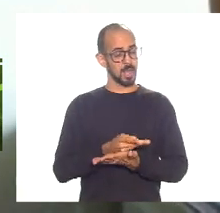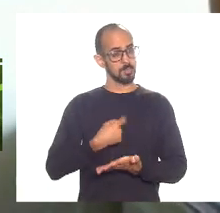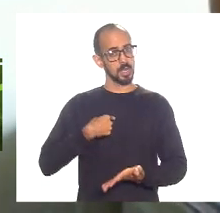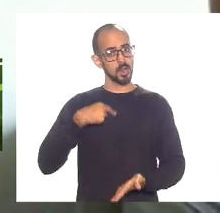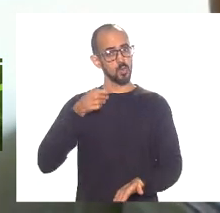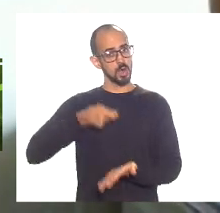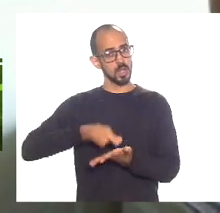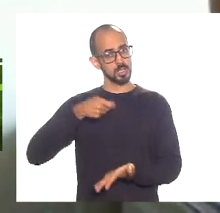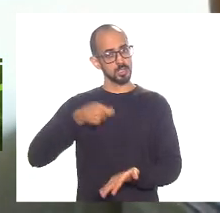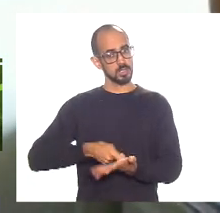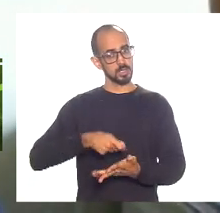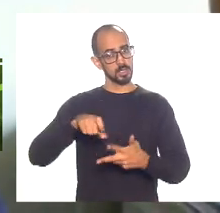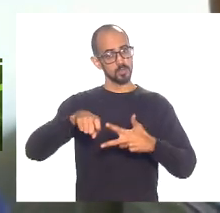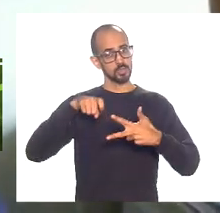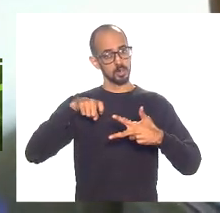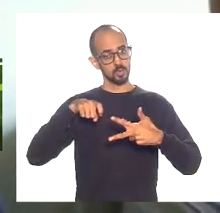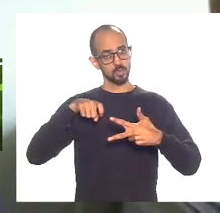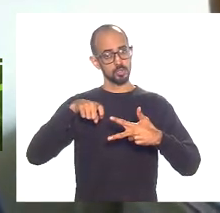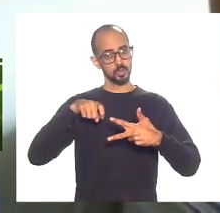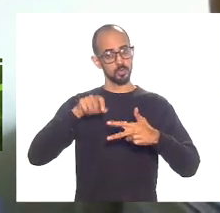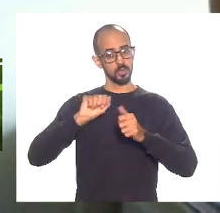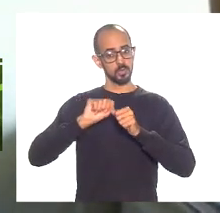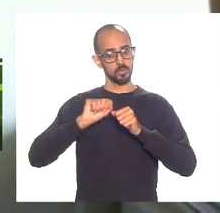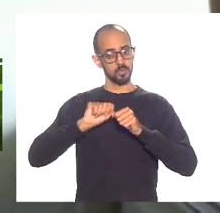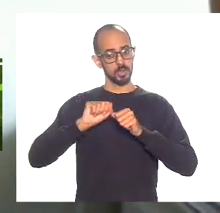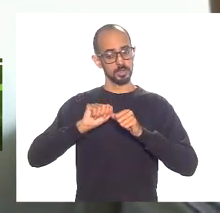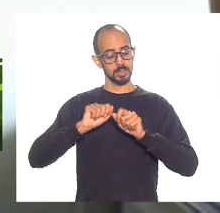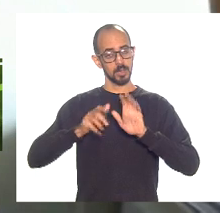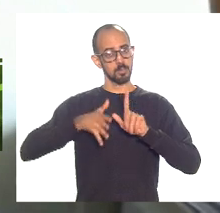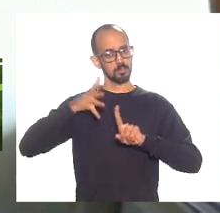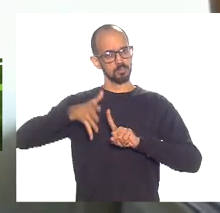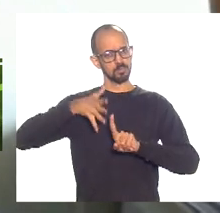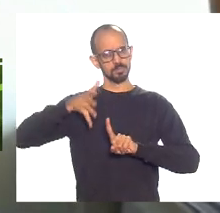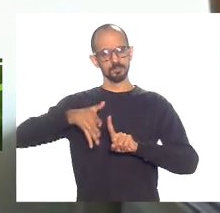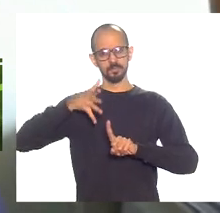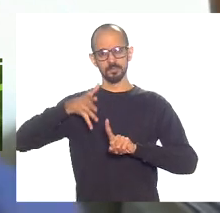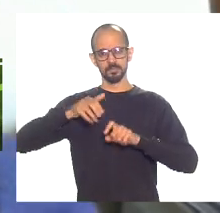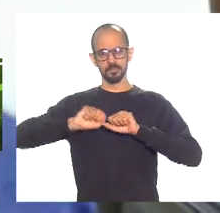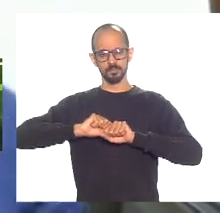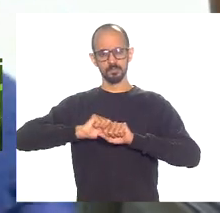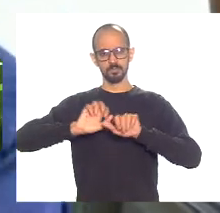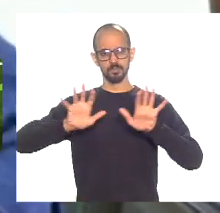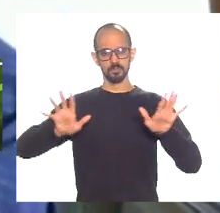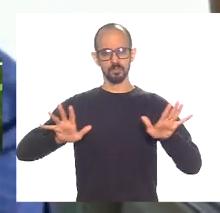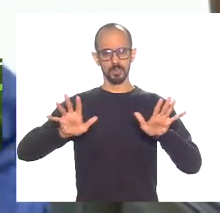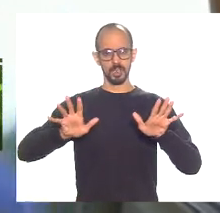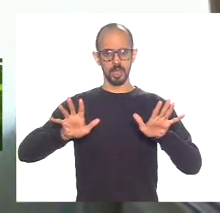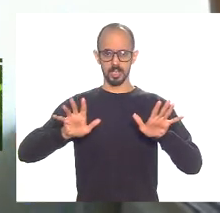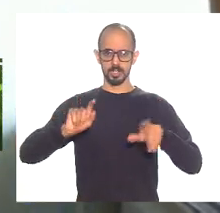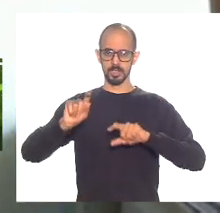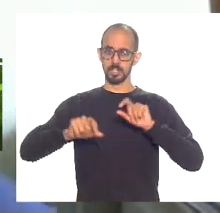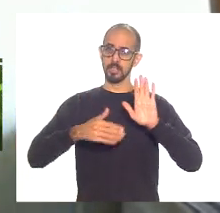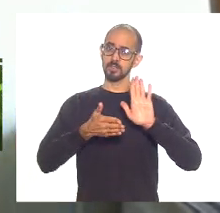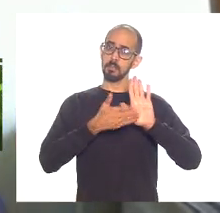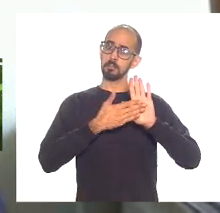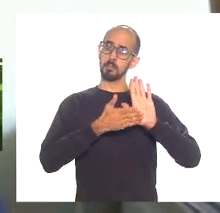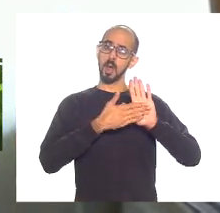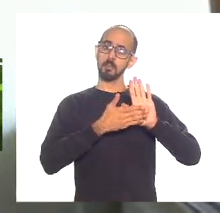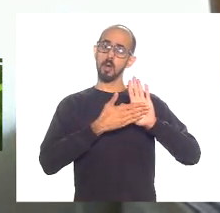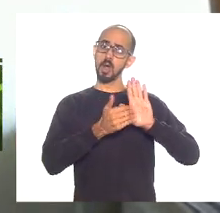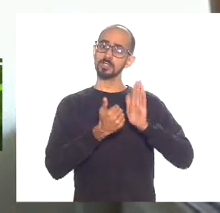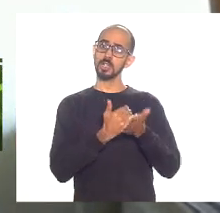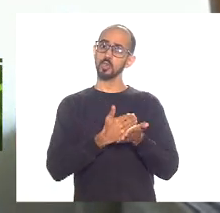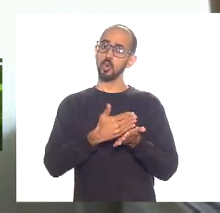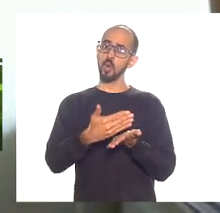ao poder executivo que fizesse uma exposição da proposta inicial